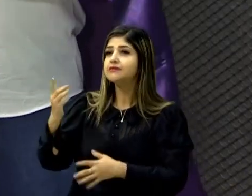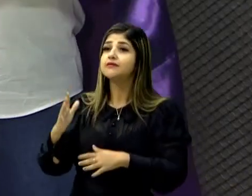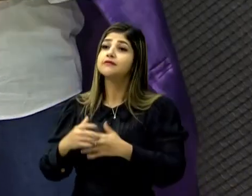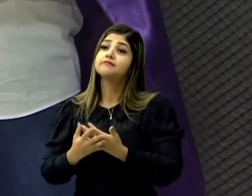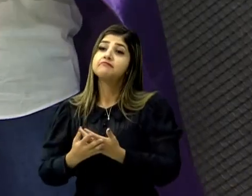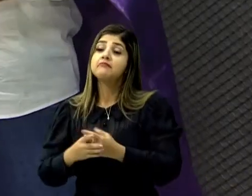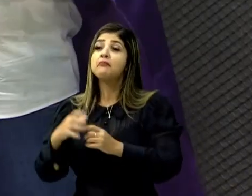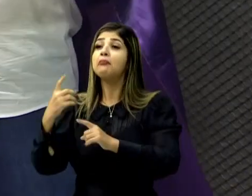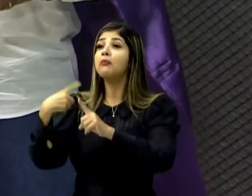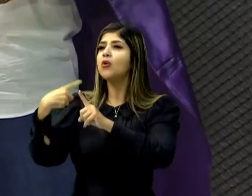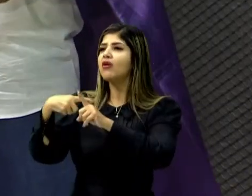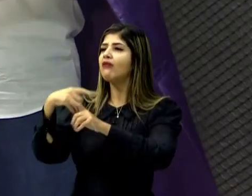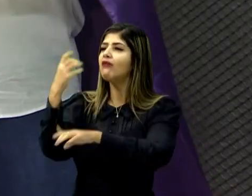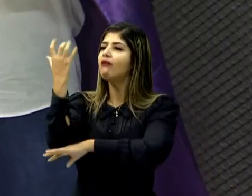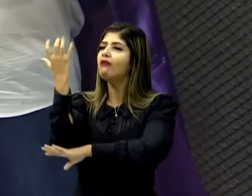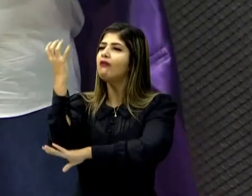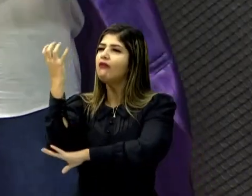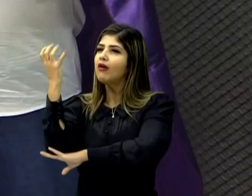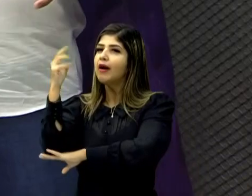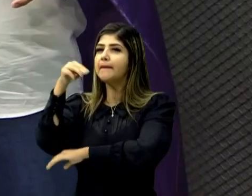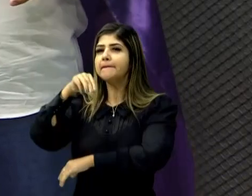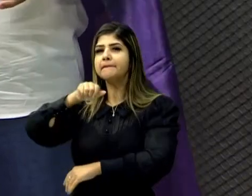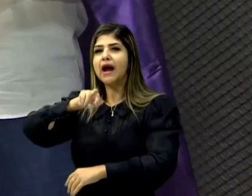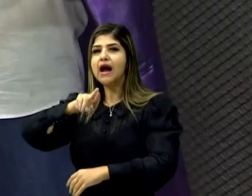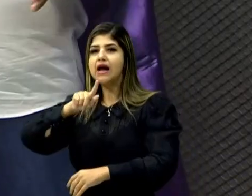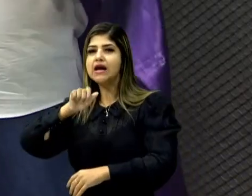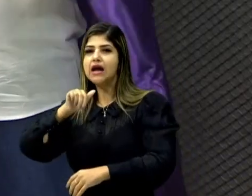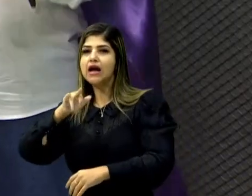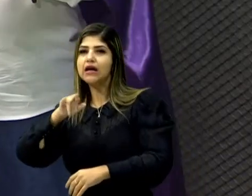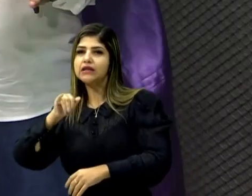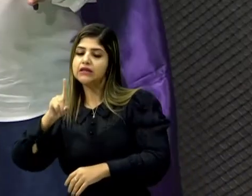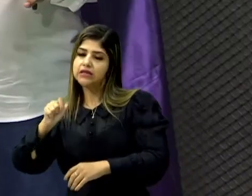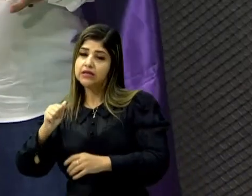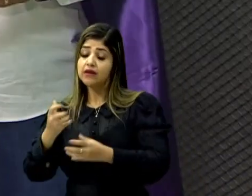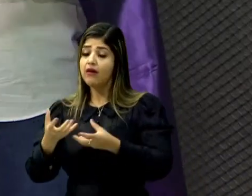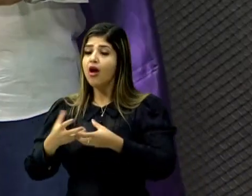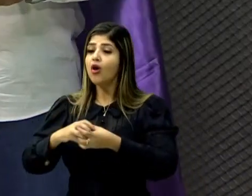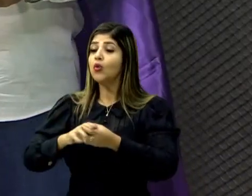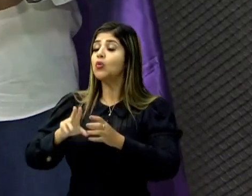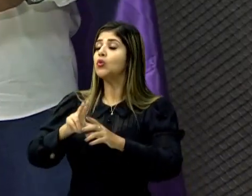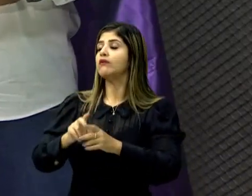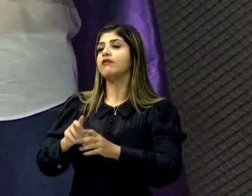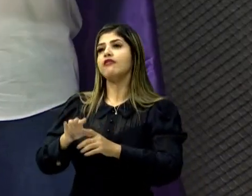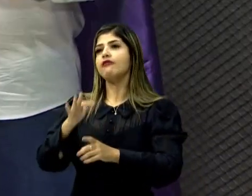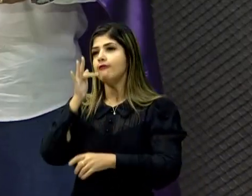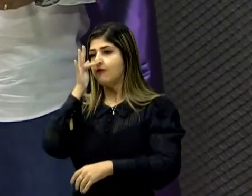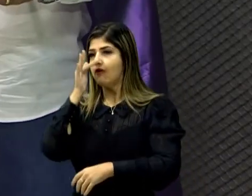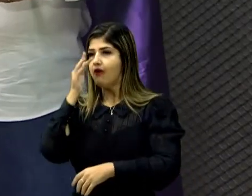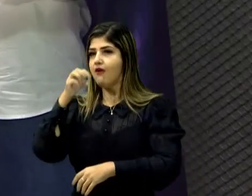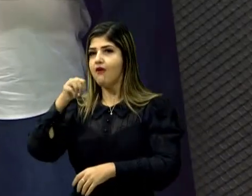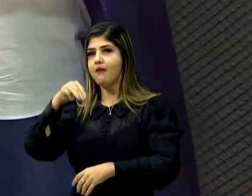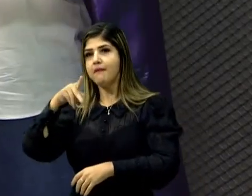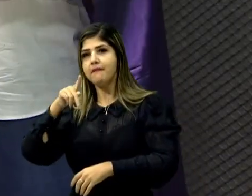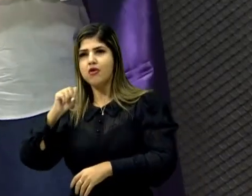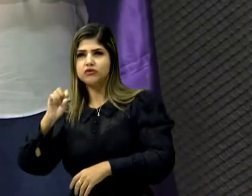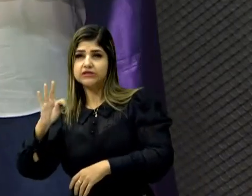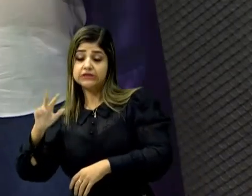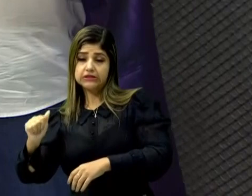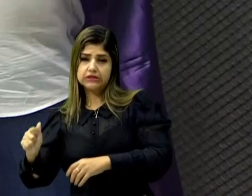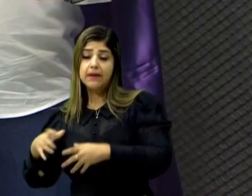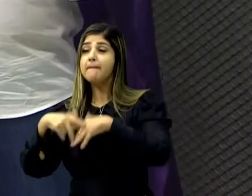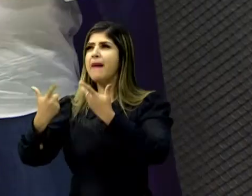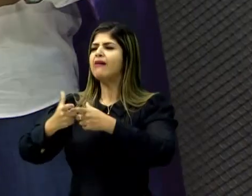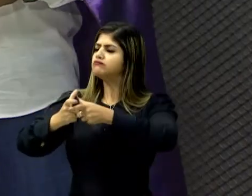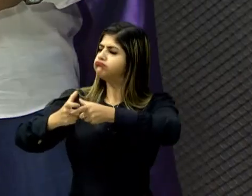As margaridas eram chamadas de flores compostas, eram da família das flores compostas. Porém, em 2003, essa família